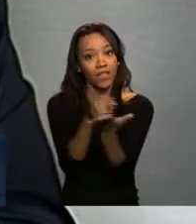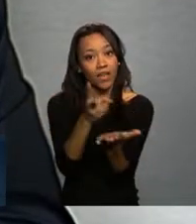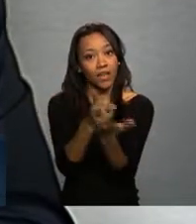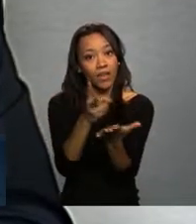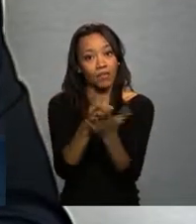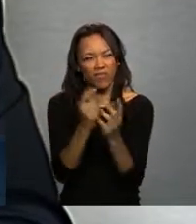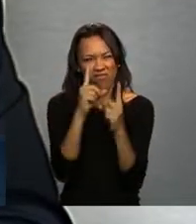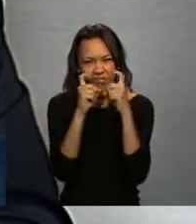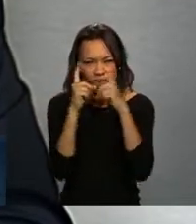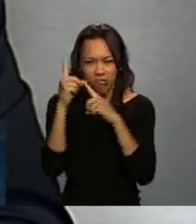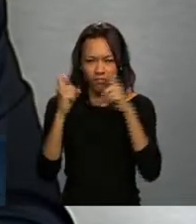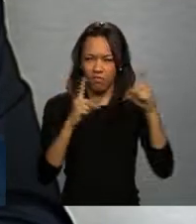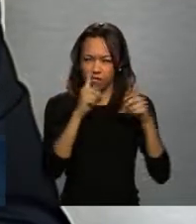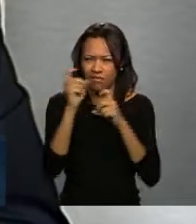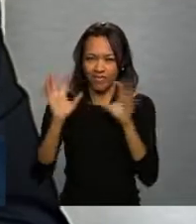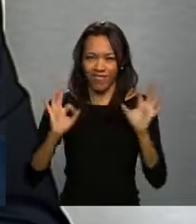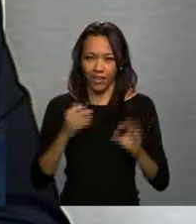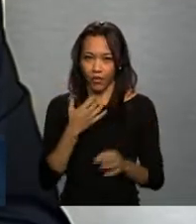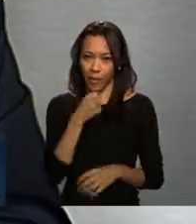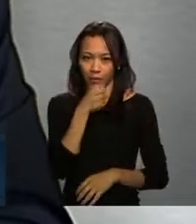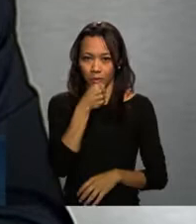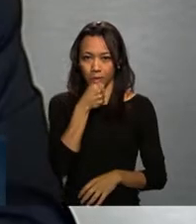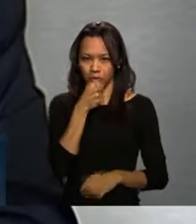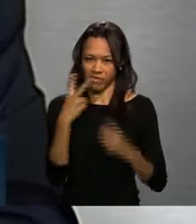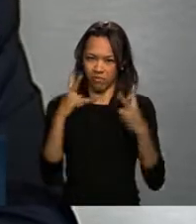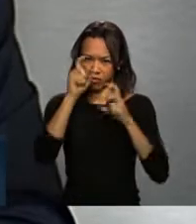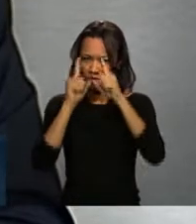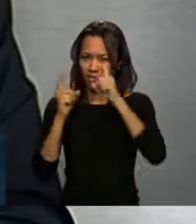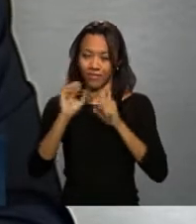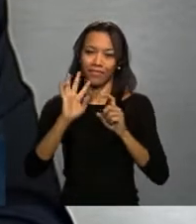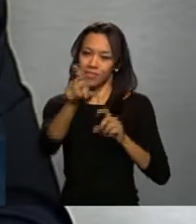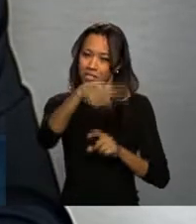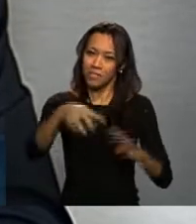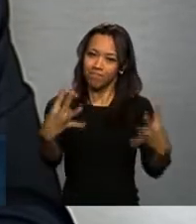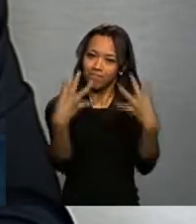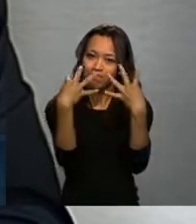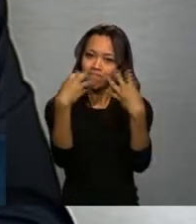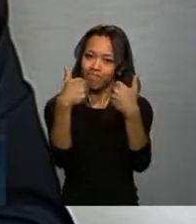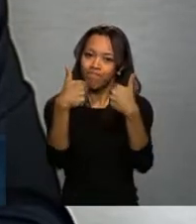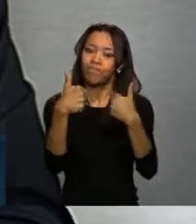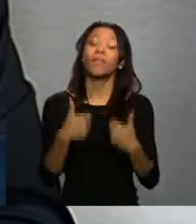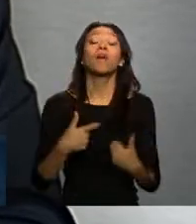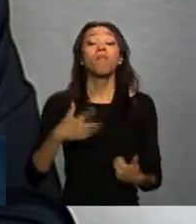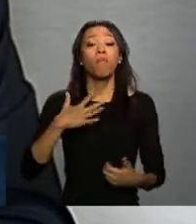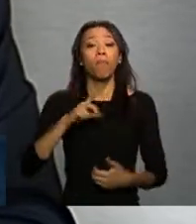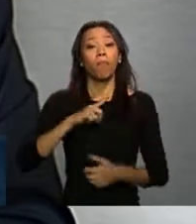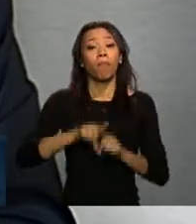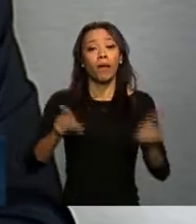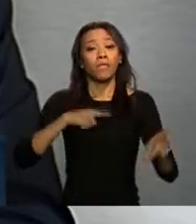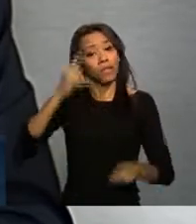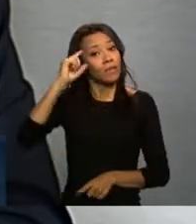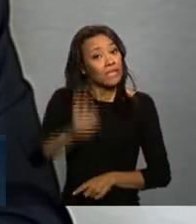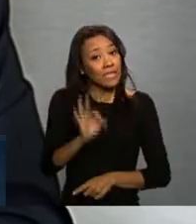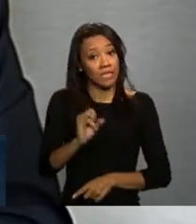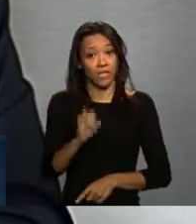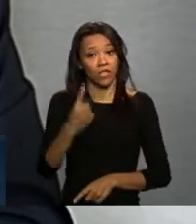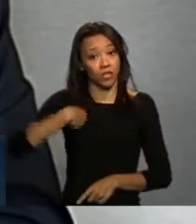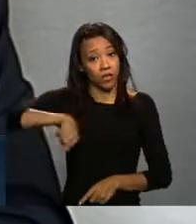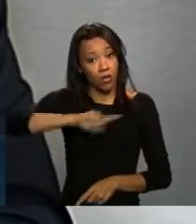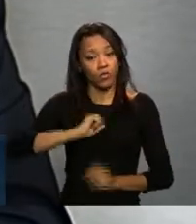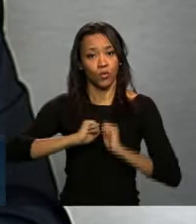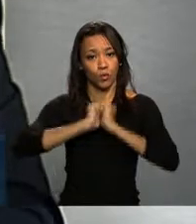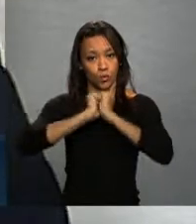menos caretas de quando a Lumena falou dos próximos passos da informatização, mas tenho certeza, eu acho que se a gente trabalhar juntos,